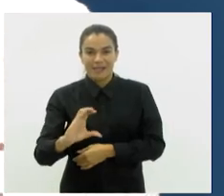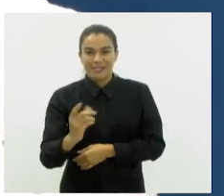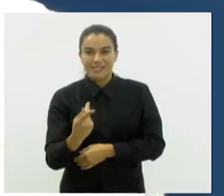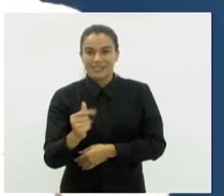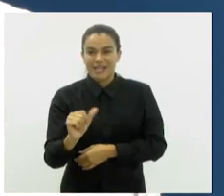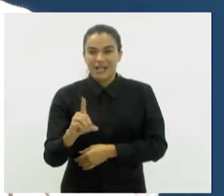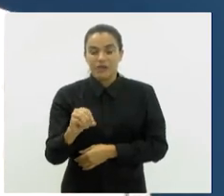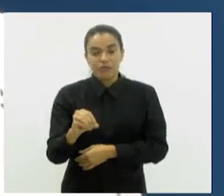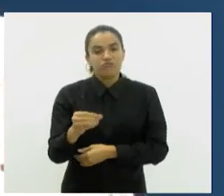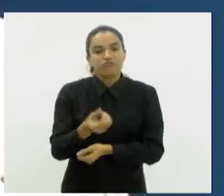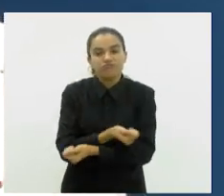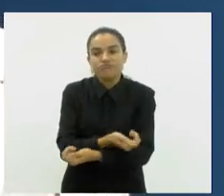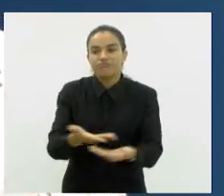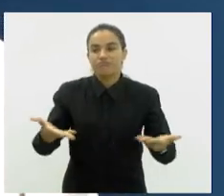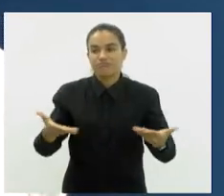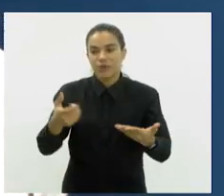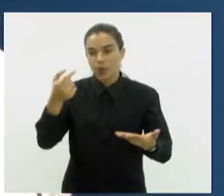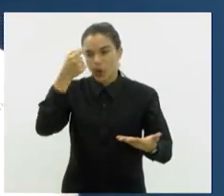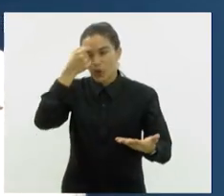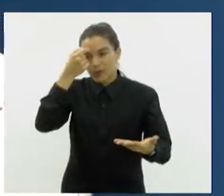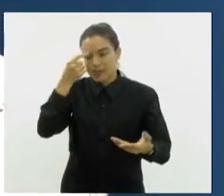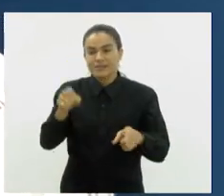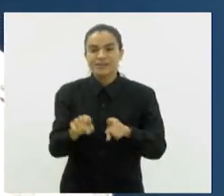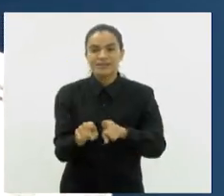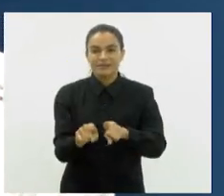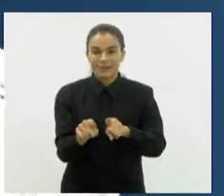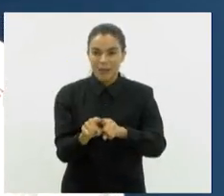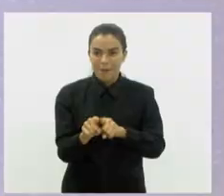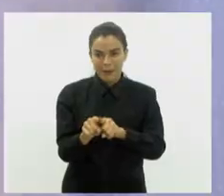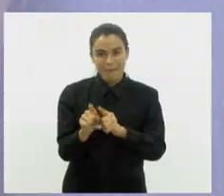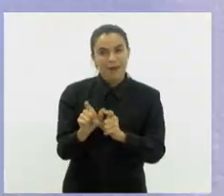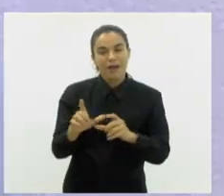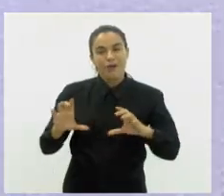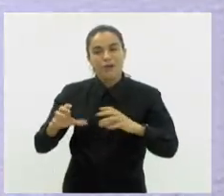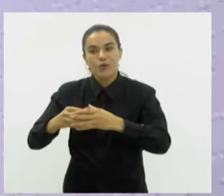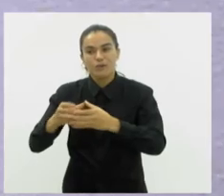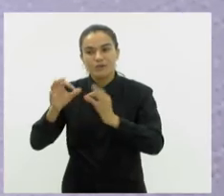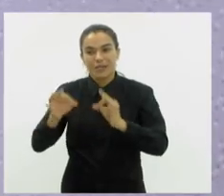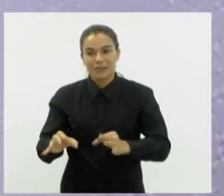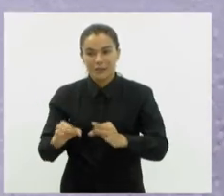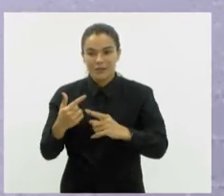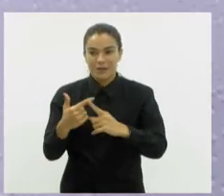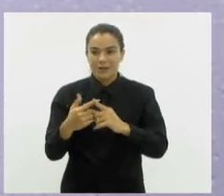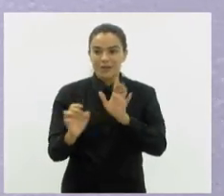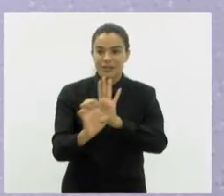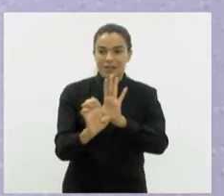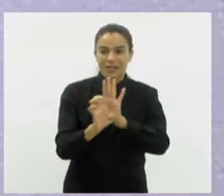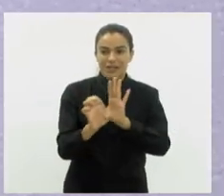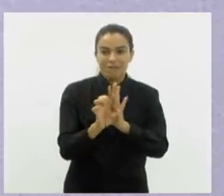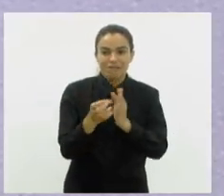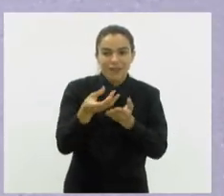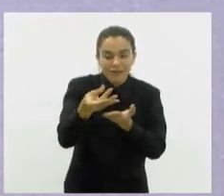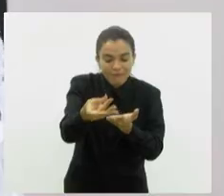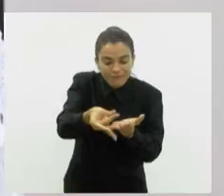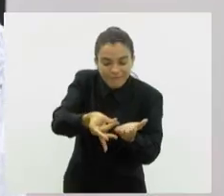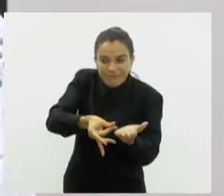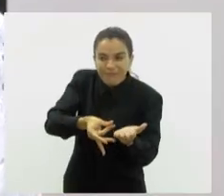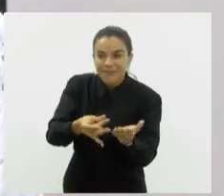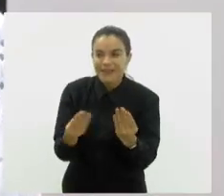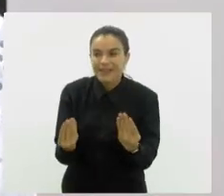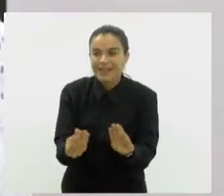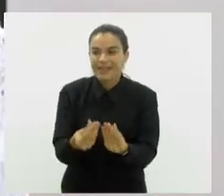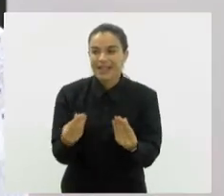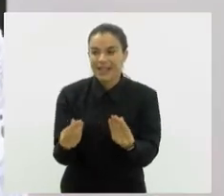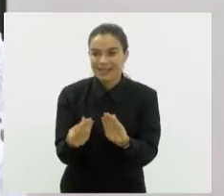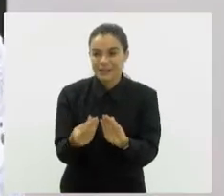distribuído de forma consciente e para as mãos certas, já que o estatuto tem folhas extremamente delicadas. Não pode